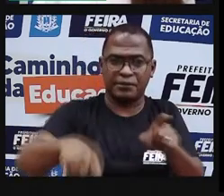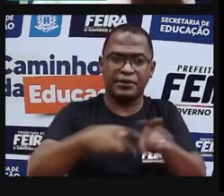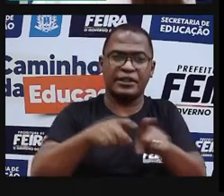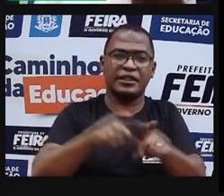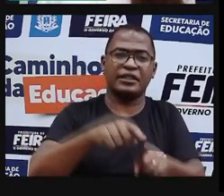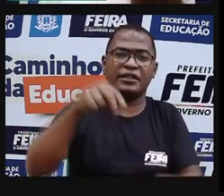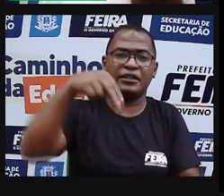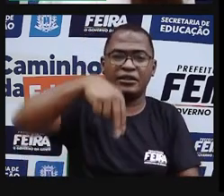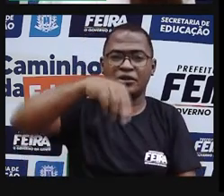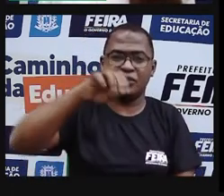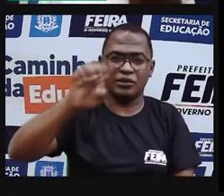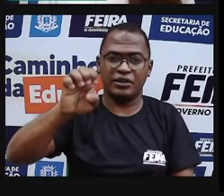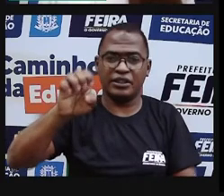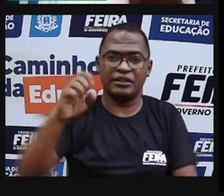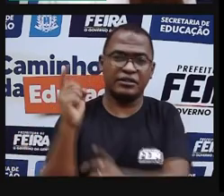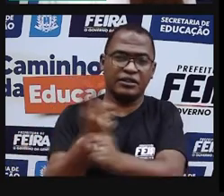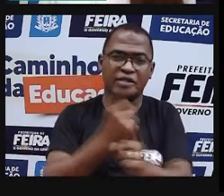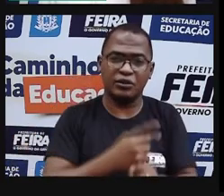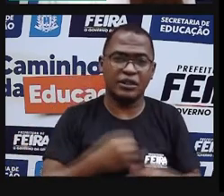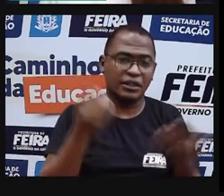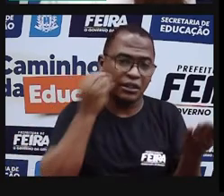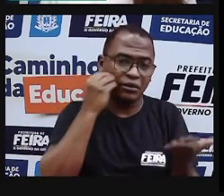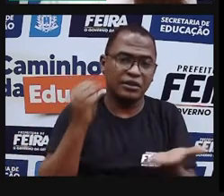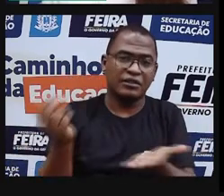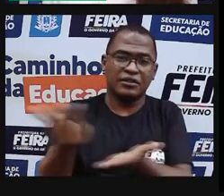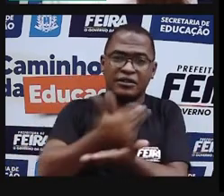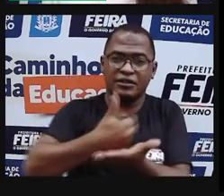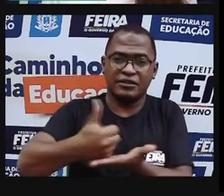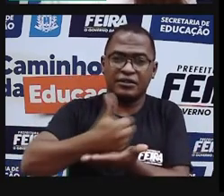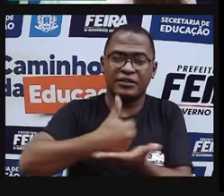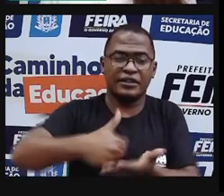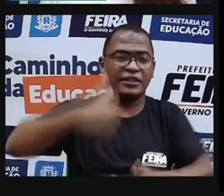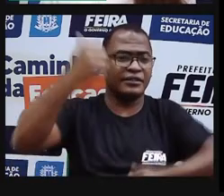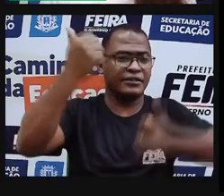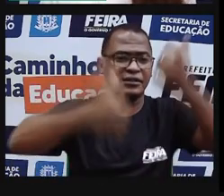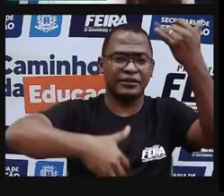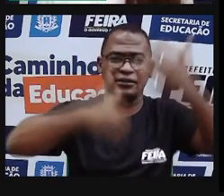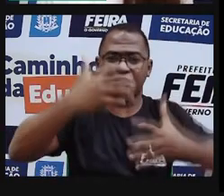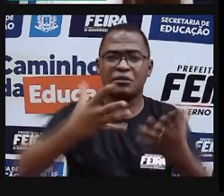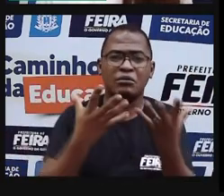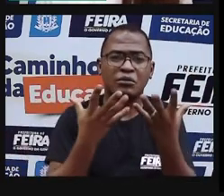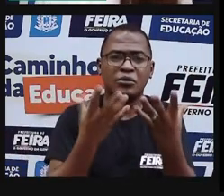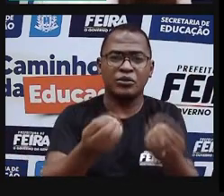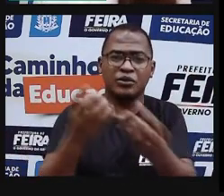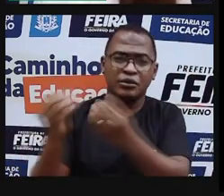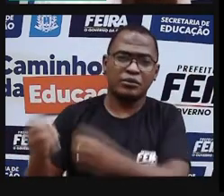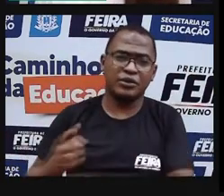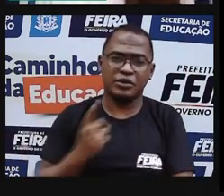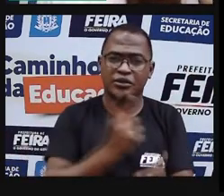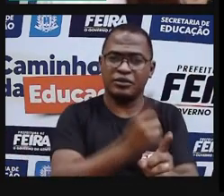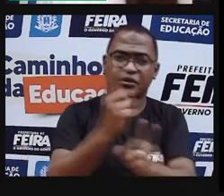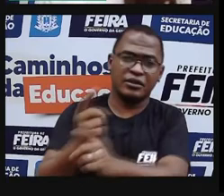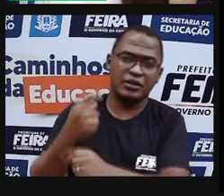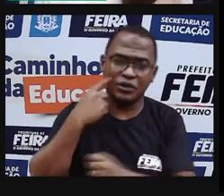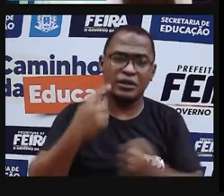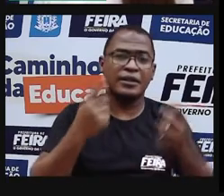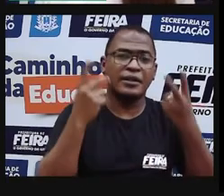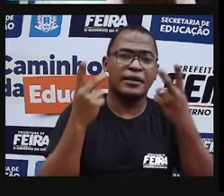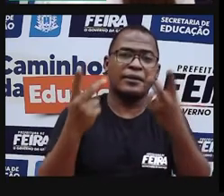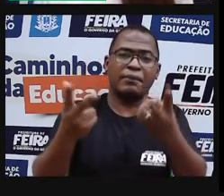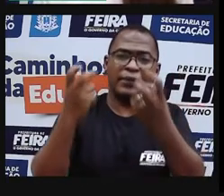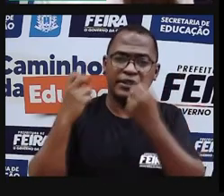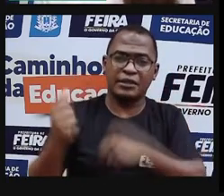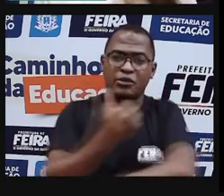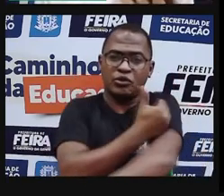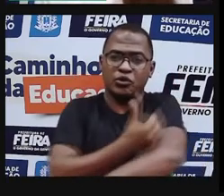característica do nordeste. Então, através da xilografura, a gente pode nos enxergar, a gente pode nos perceber, a gente pode ver a nossa